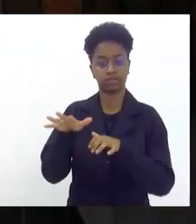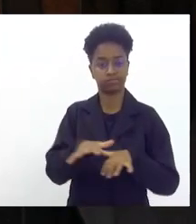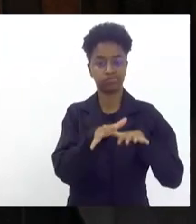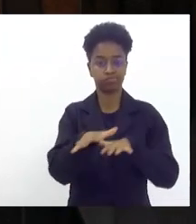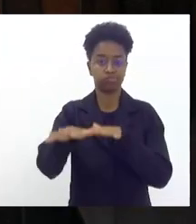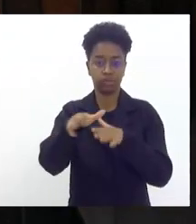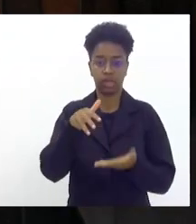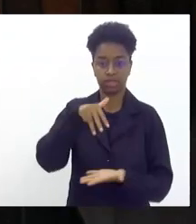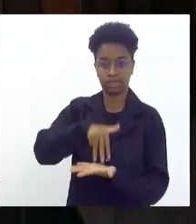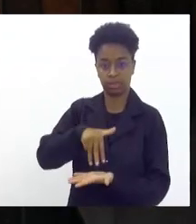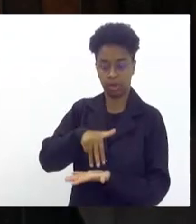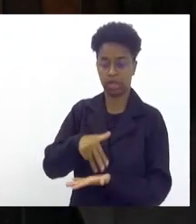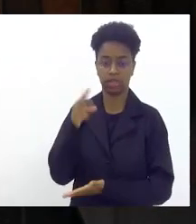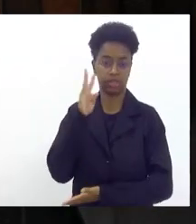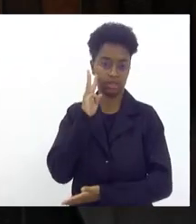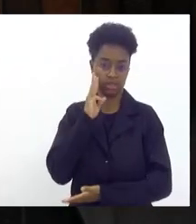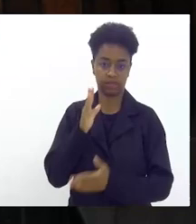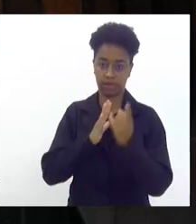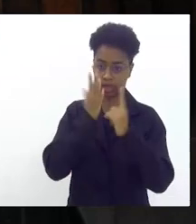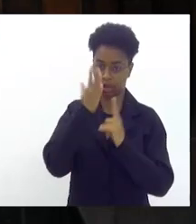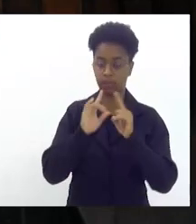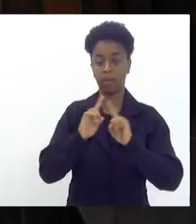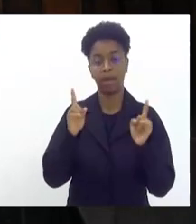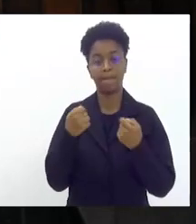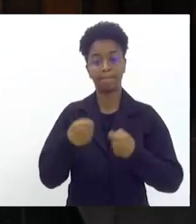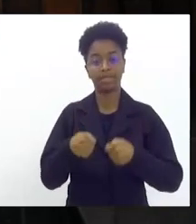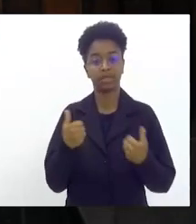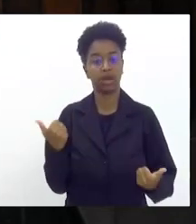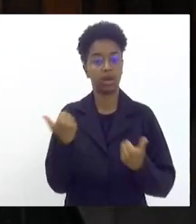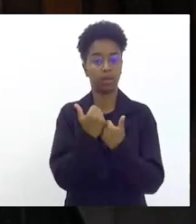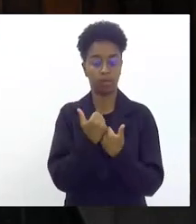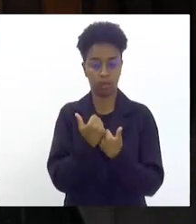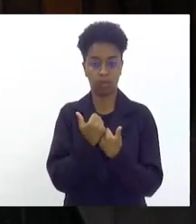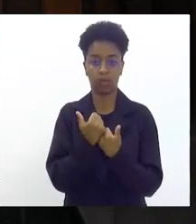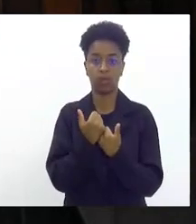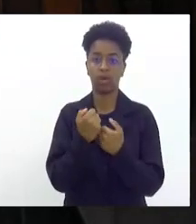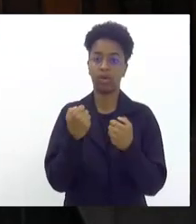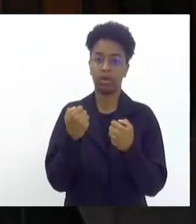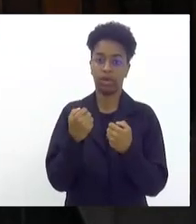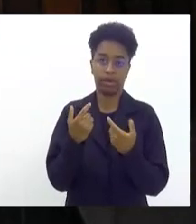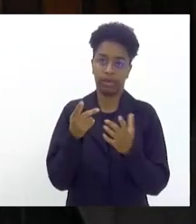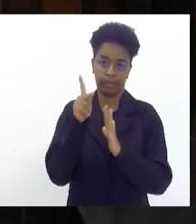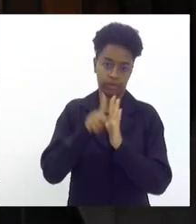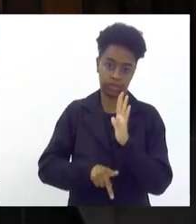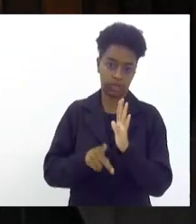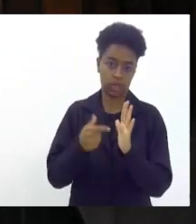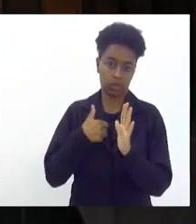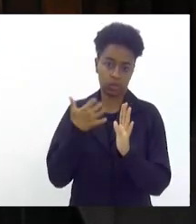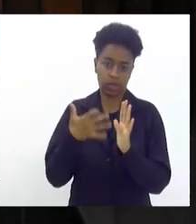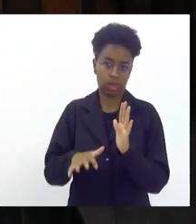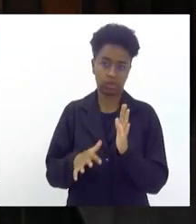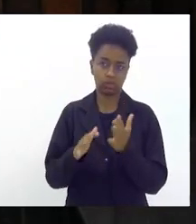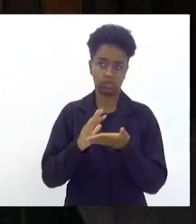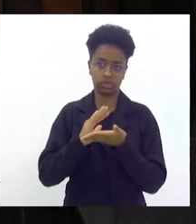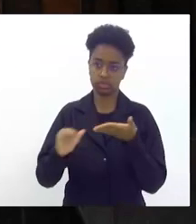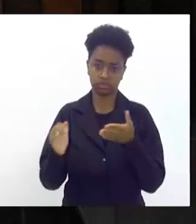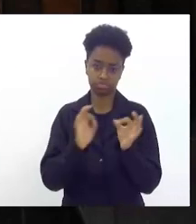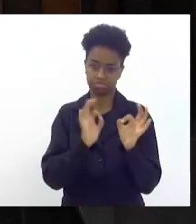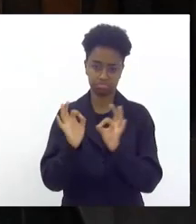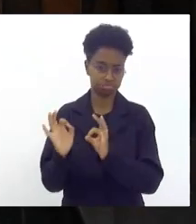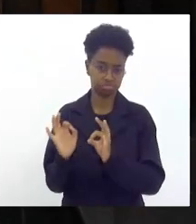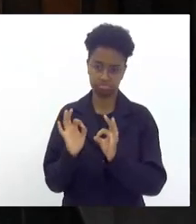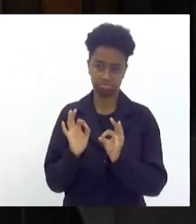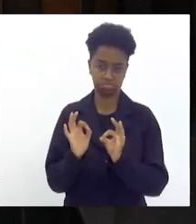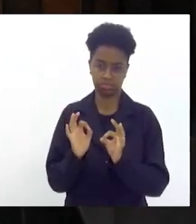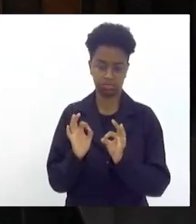e a gente precisa de um apoio de um aporte de um projeto não querendo tirar nenhum aporte